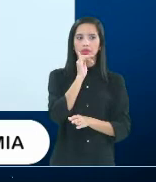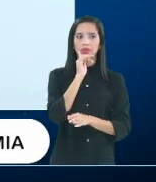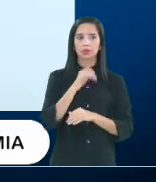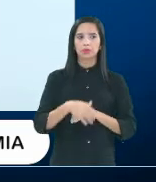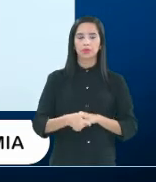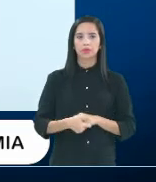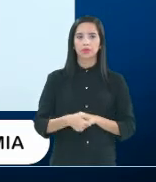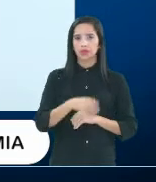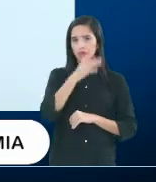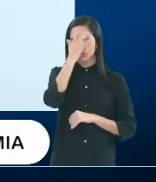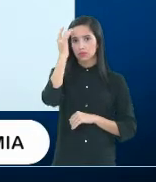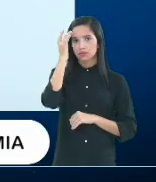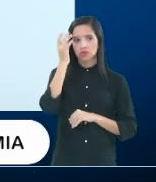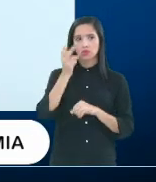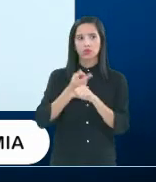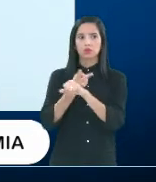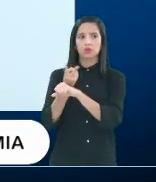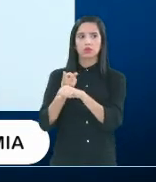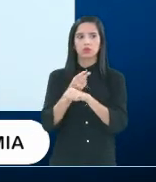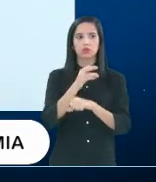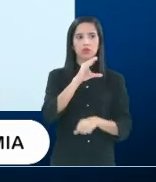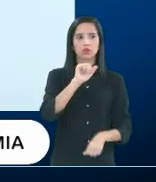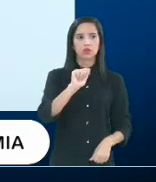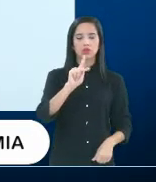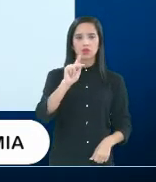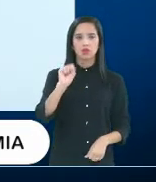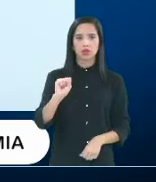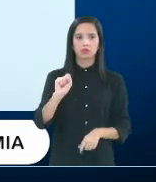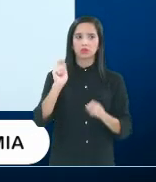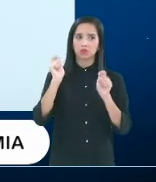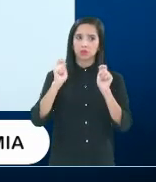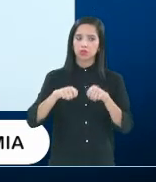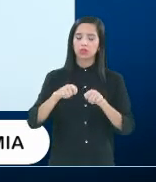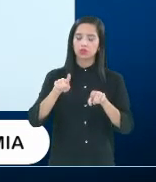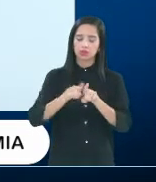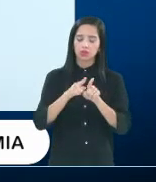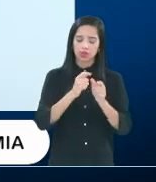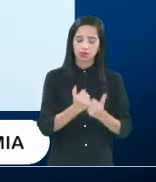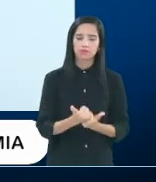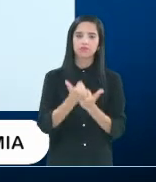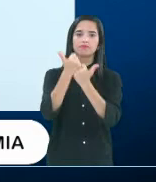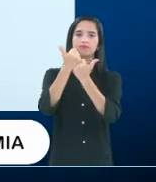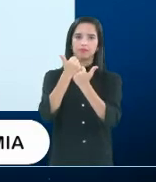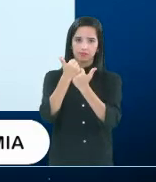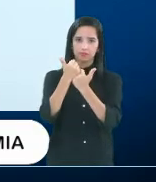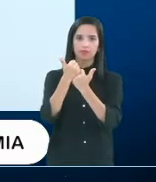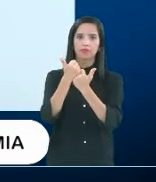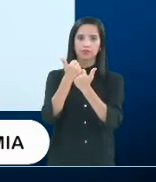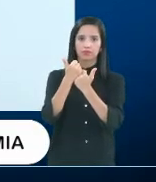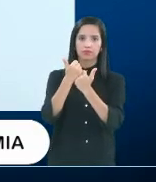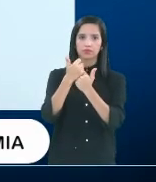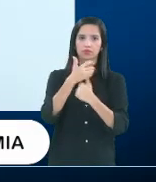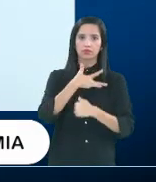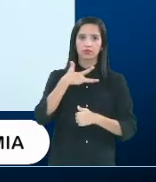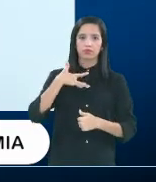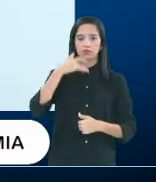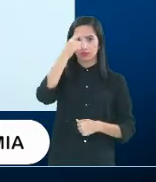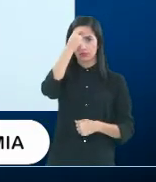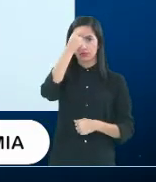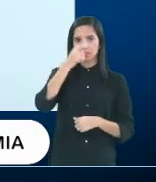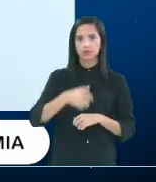para as pessoas procurarem os CAPs, que podem dar esse suporte, é, em saúde mental.